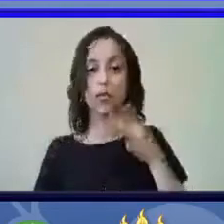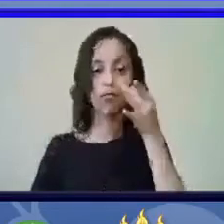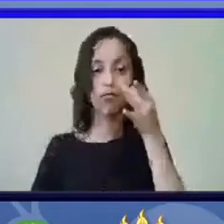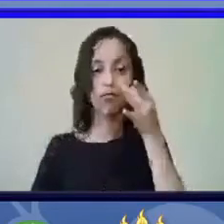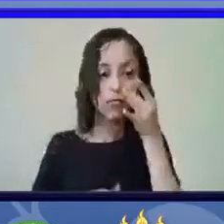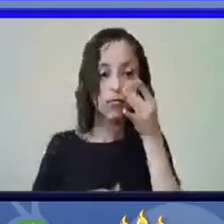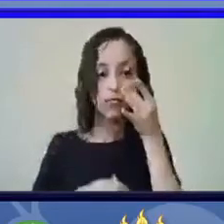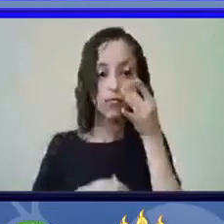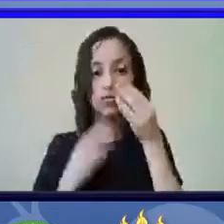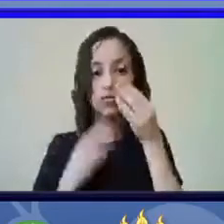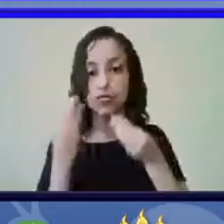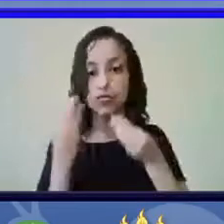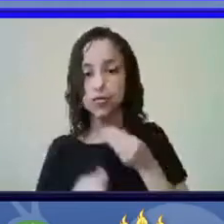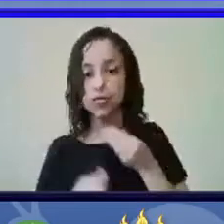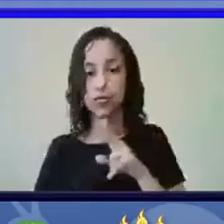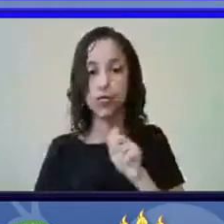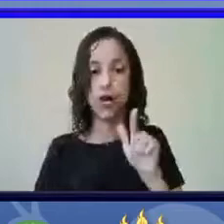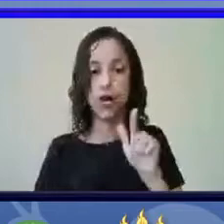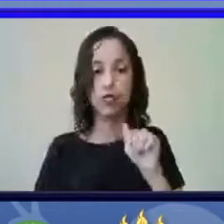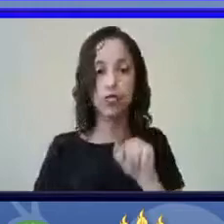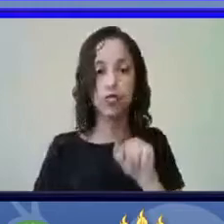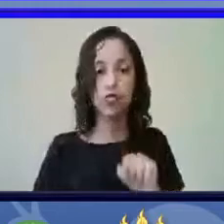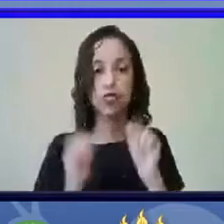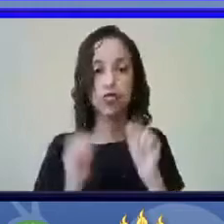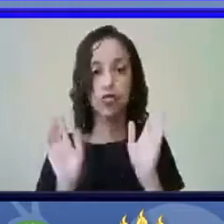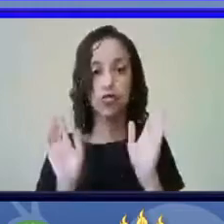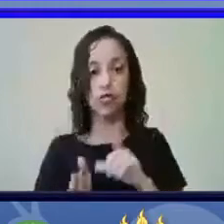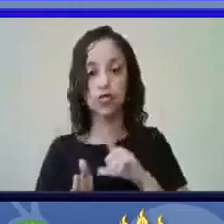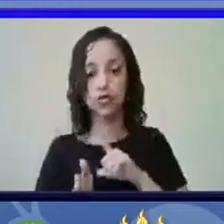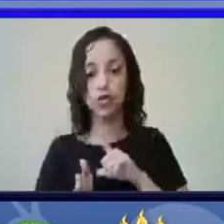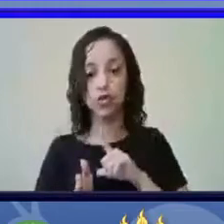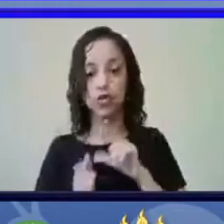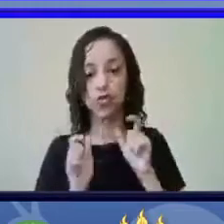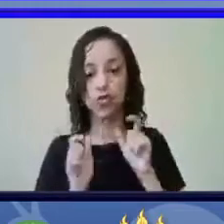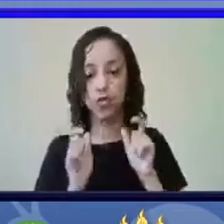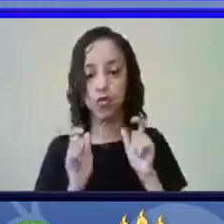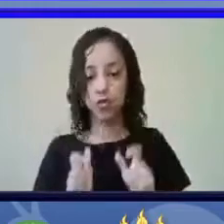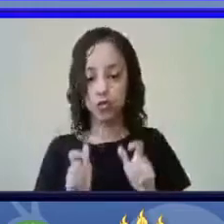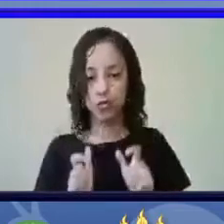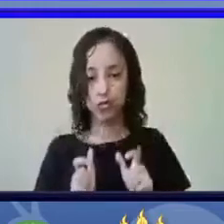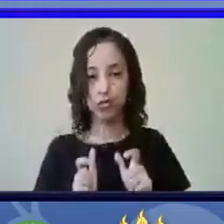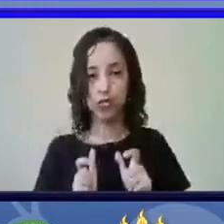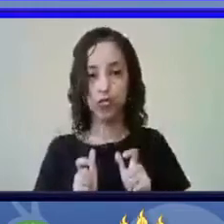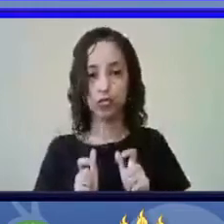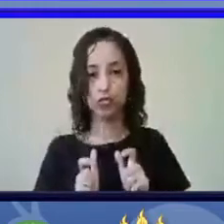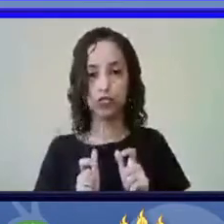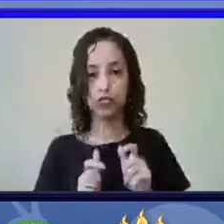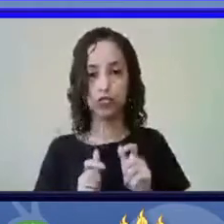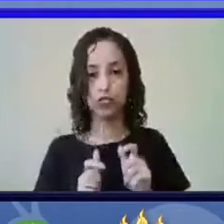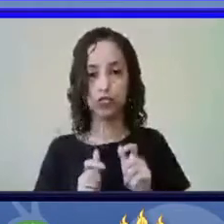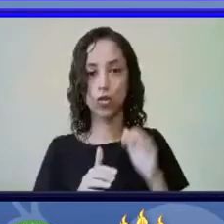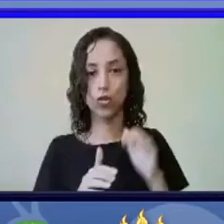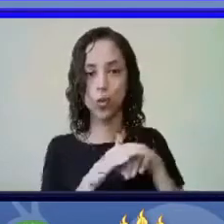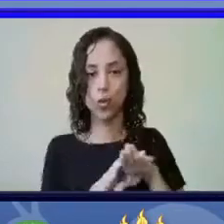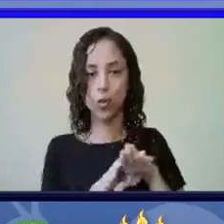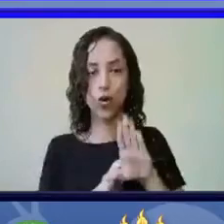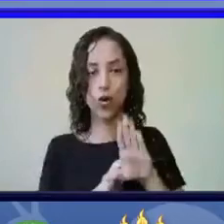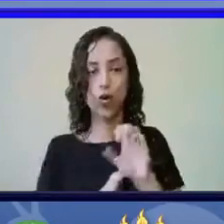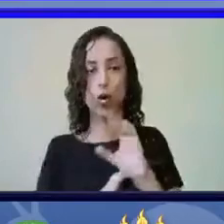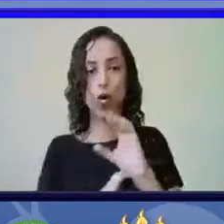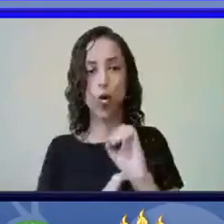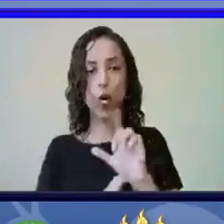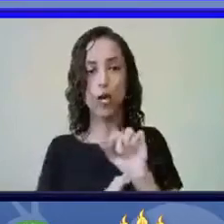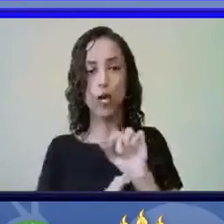vouchers encontram-se depositados em coleções estrangeiras.